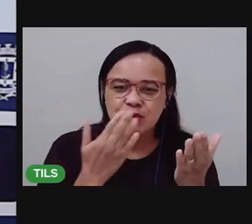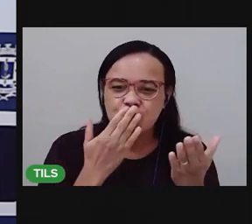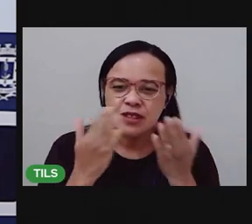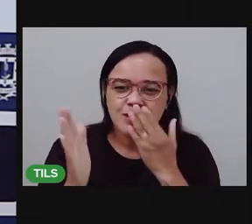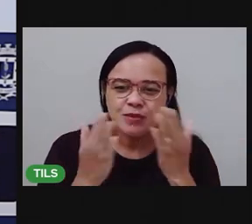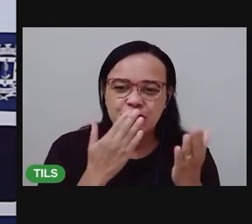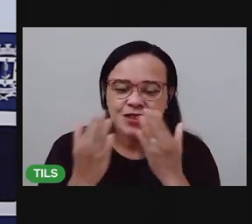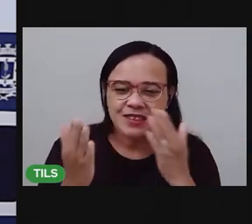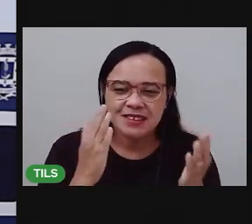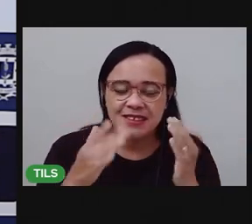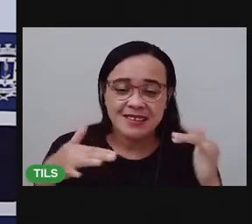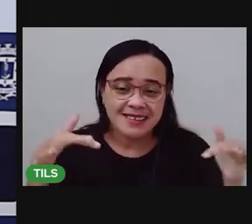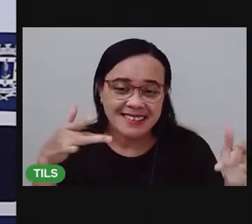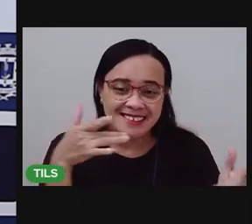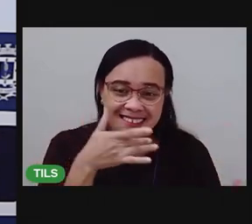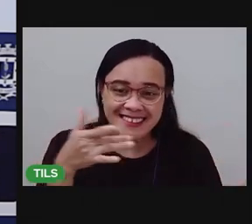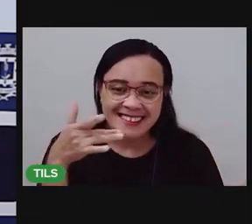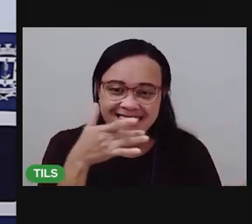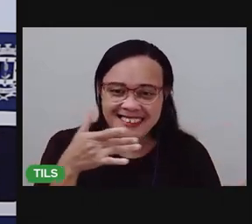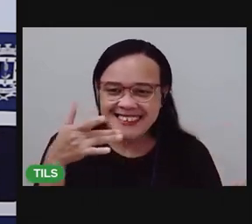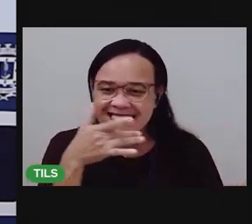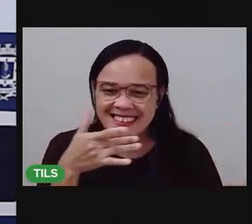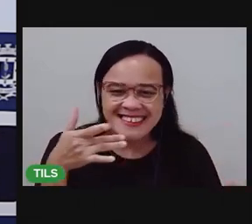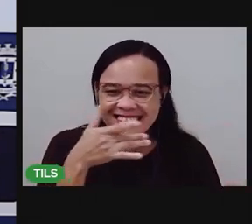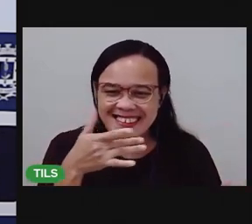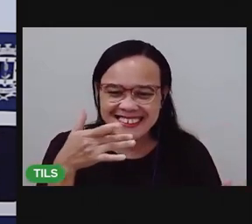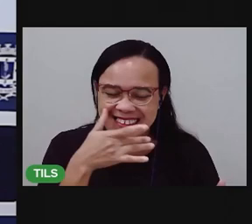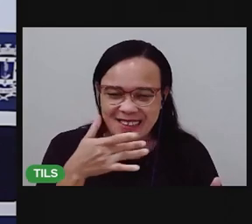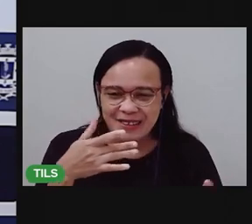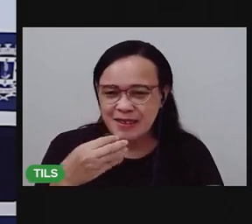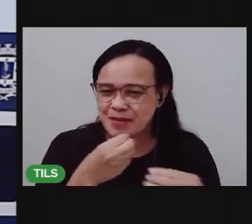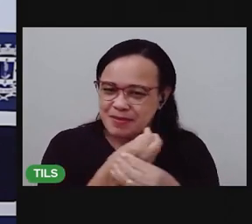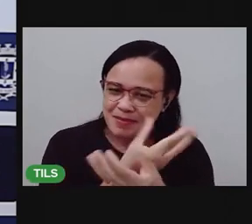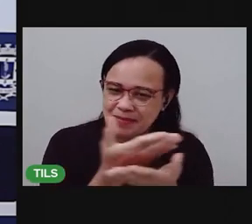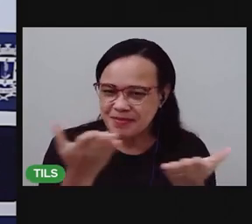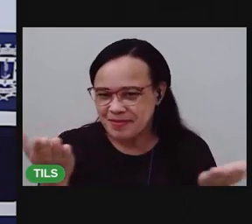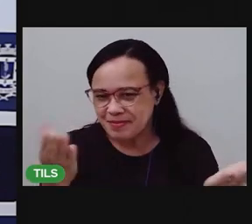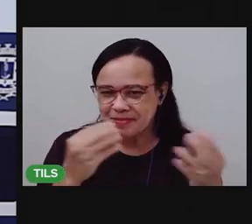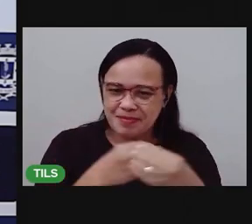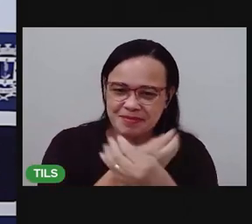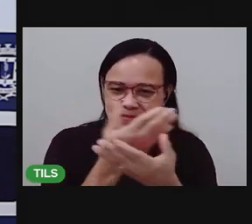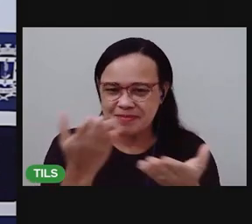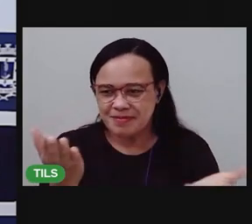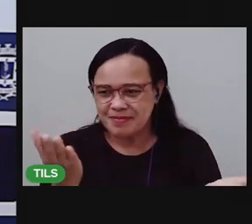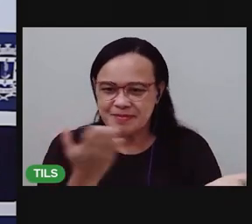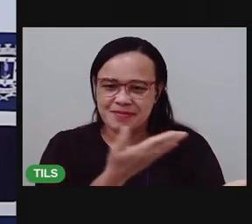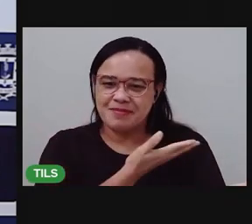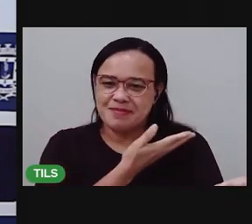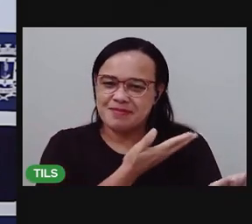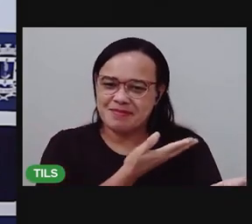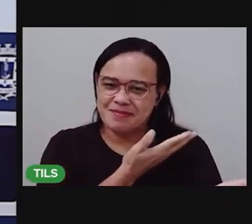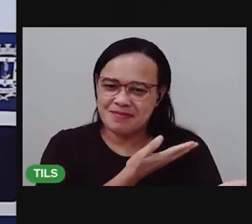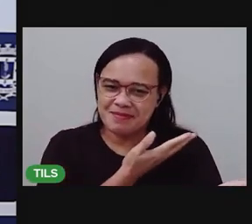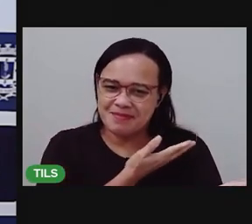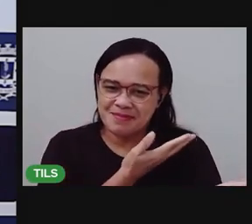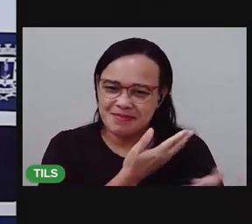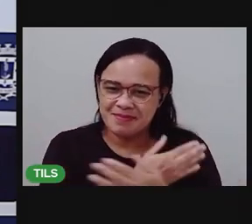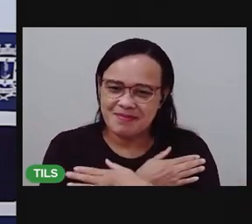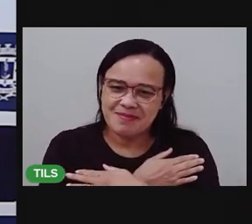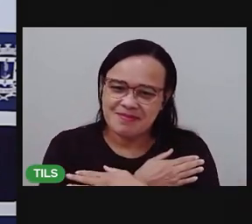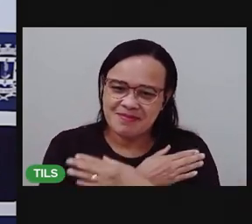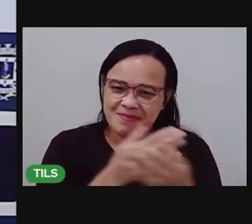Manda um beijinho bem gostosinho. Para você, para você, meu amiguinho!